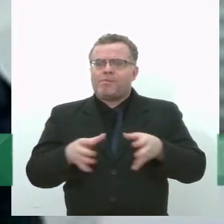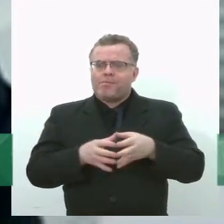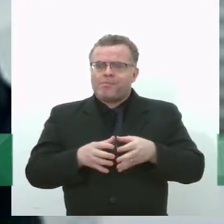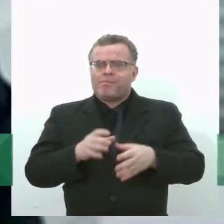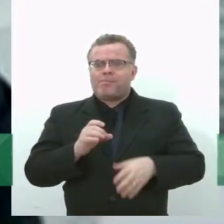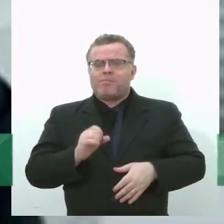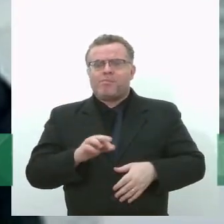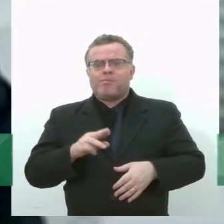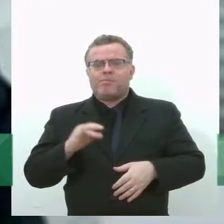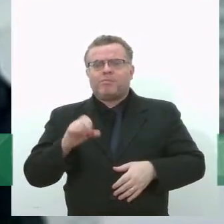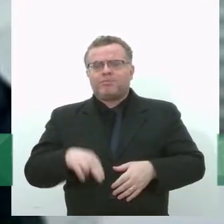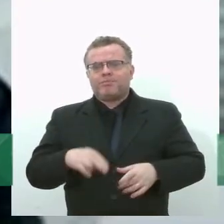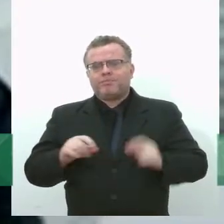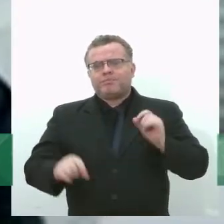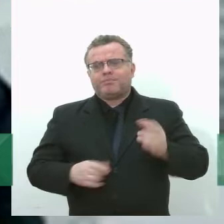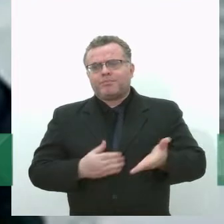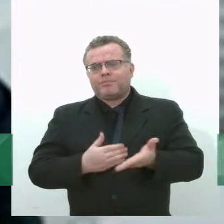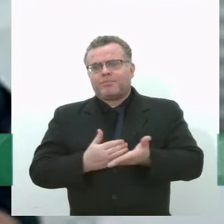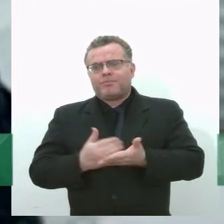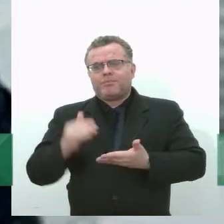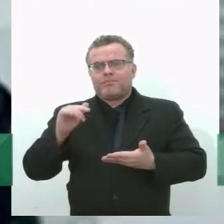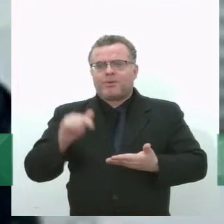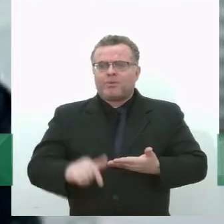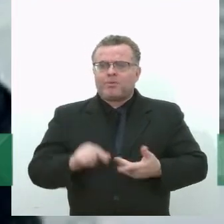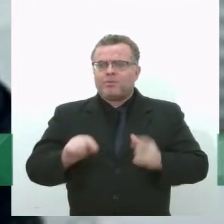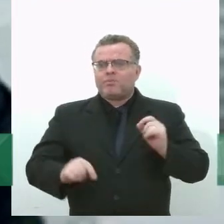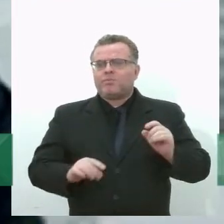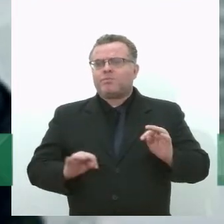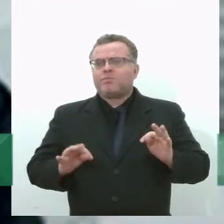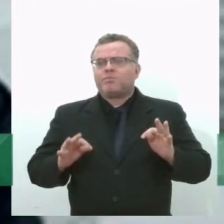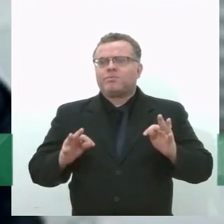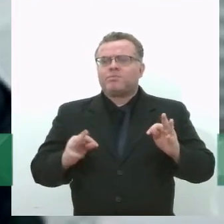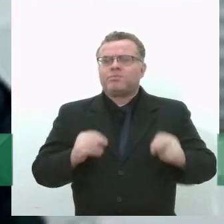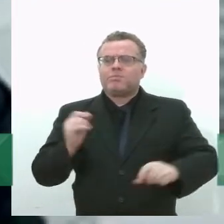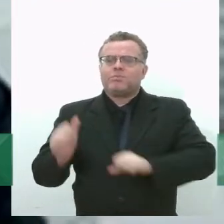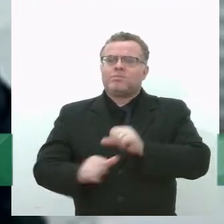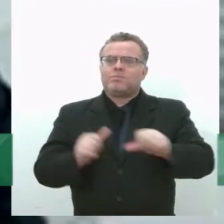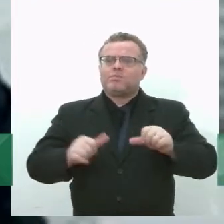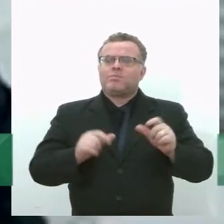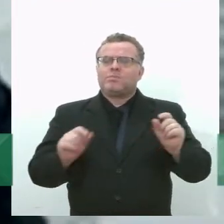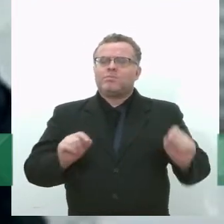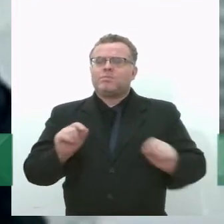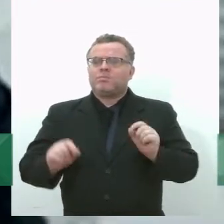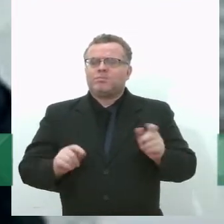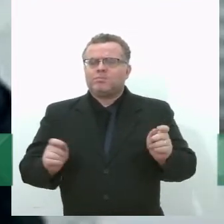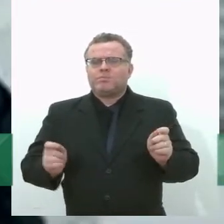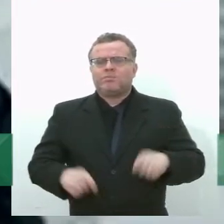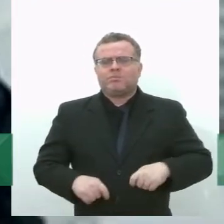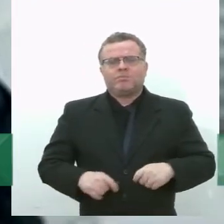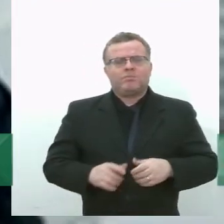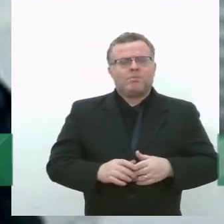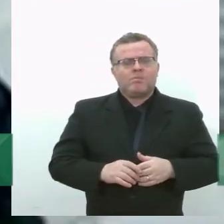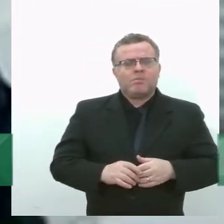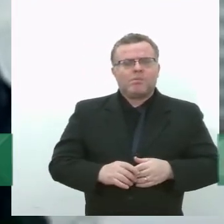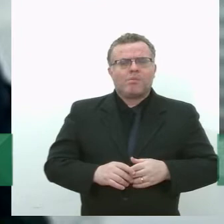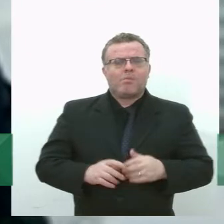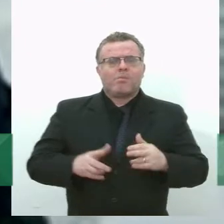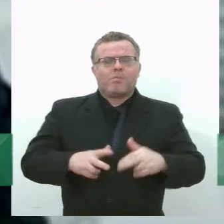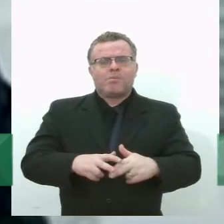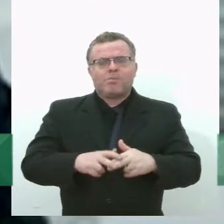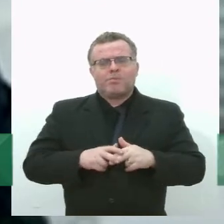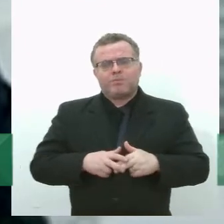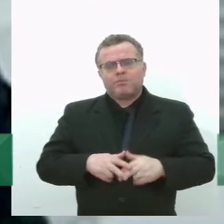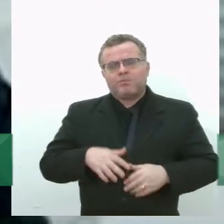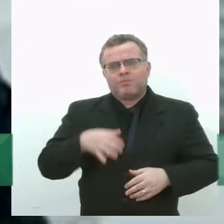está começando aqui a implantação de toda uma mudança do sistema aqui. E, com certeza,